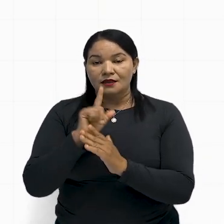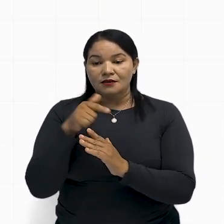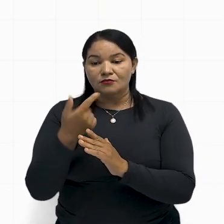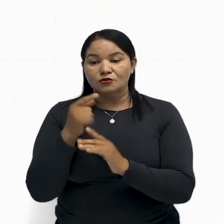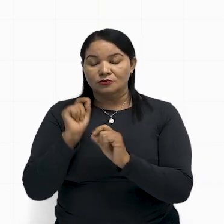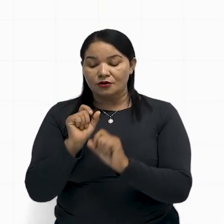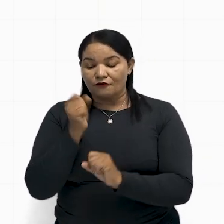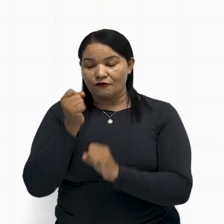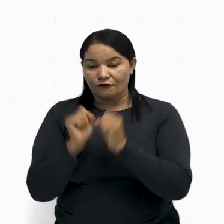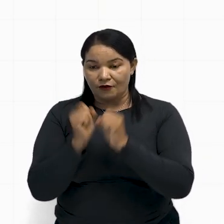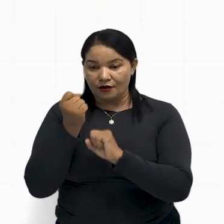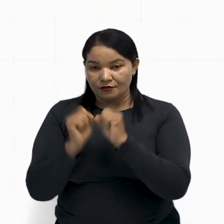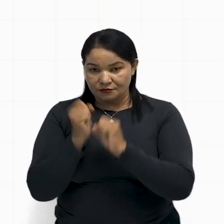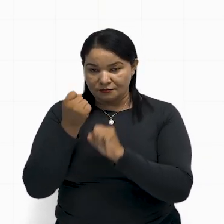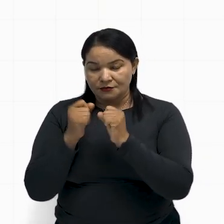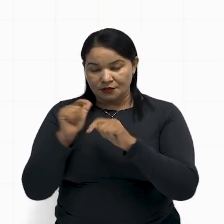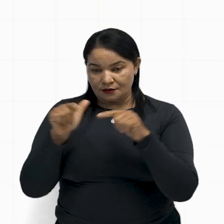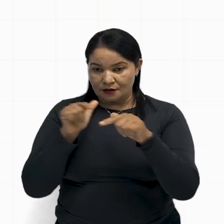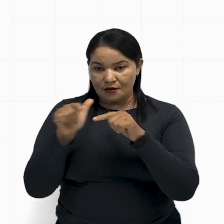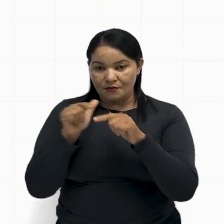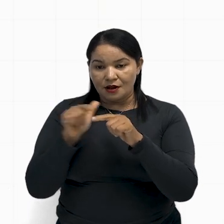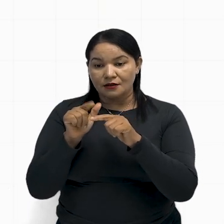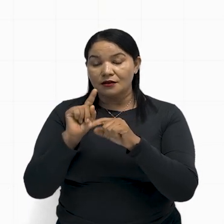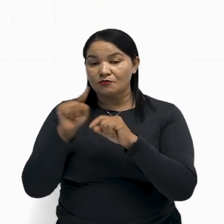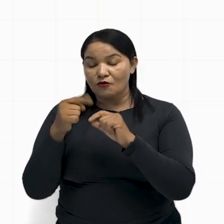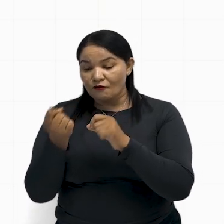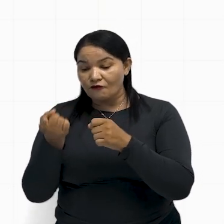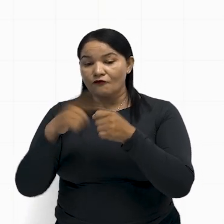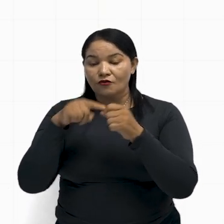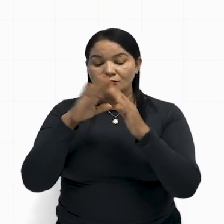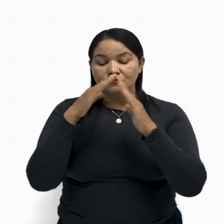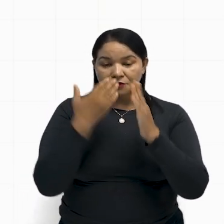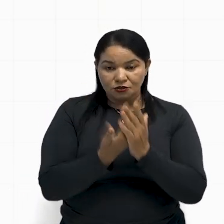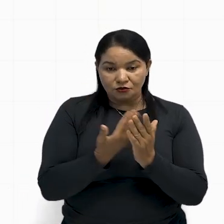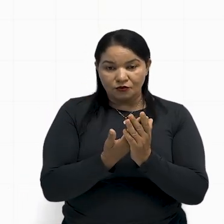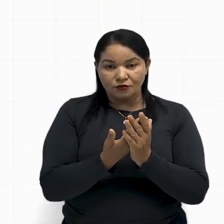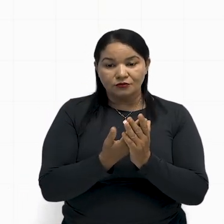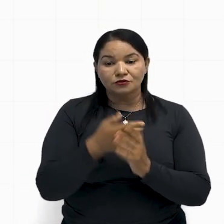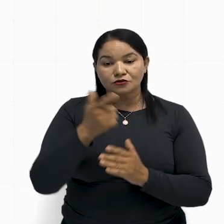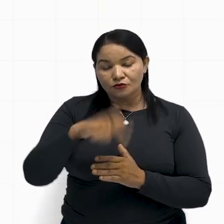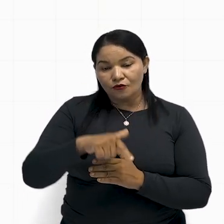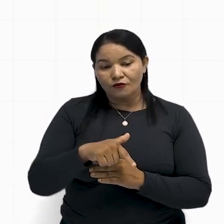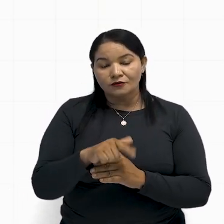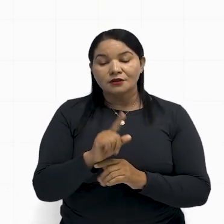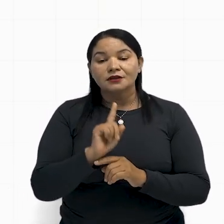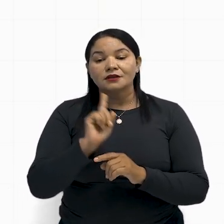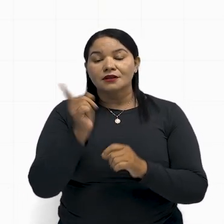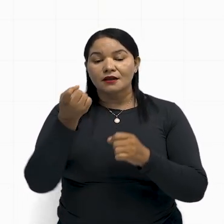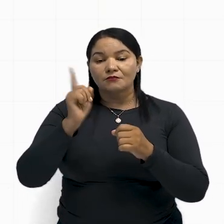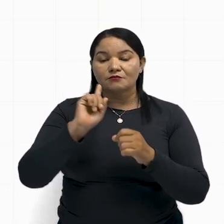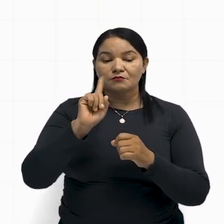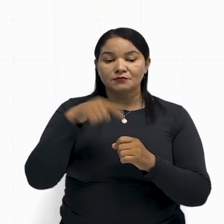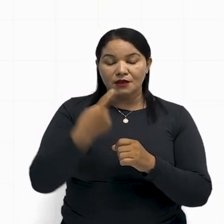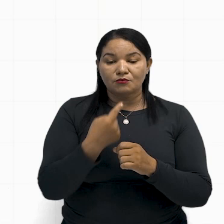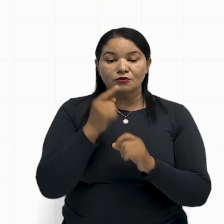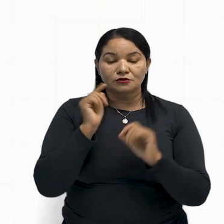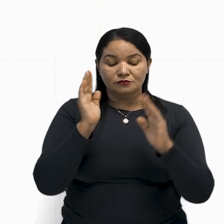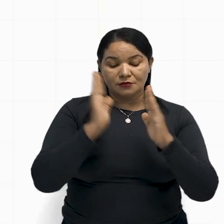ele vai pra fábrica, pro trabalho, aí ele volta pra escola novamente e depois que ele vai pra casa.